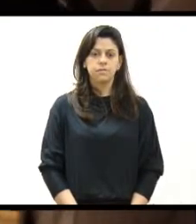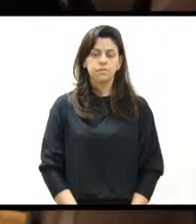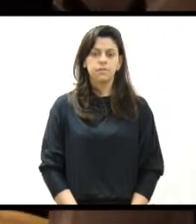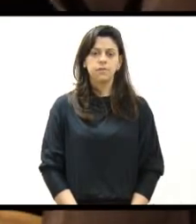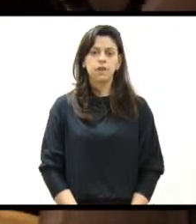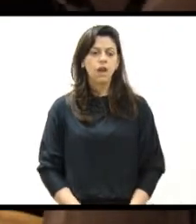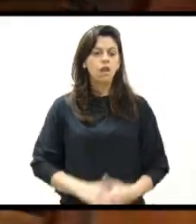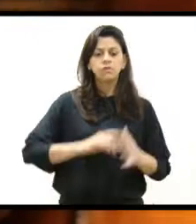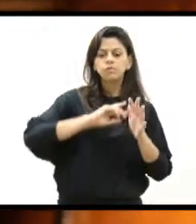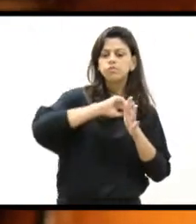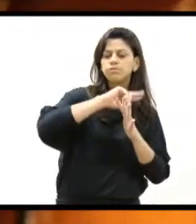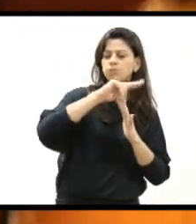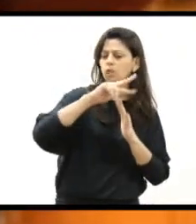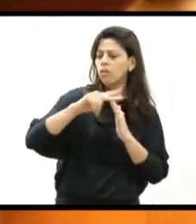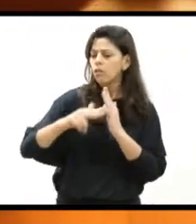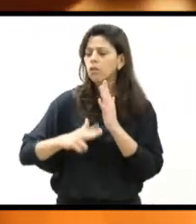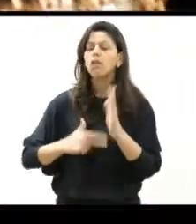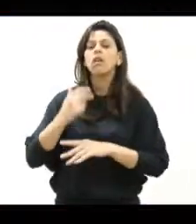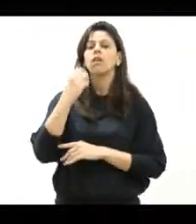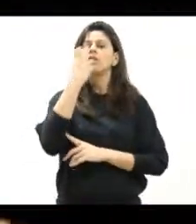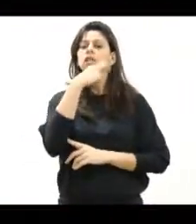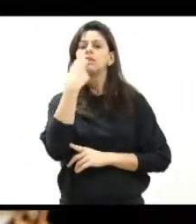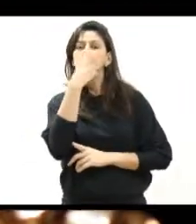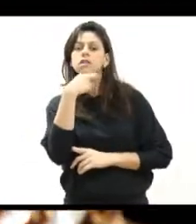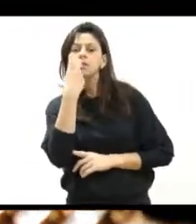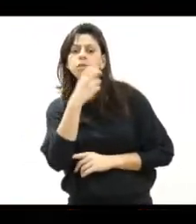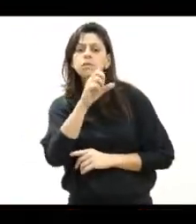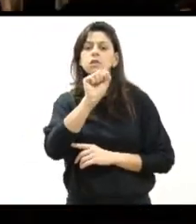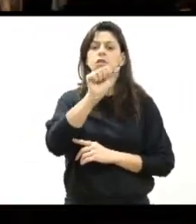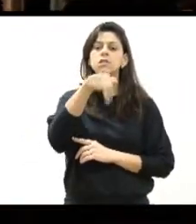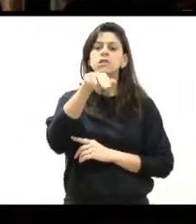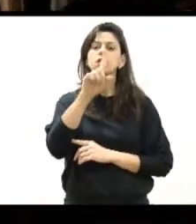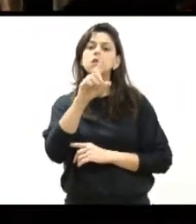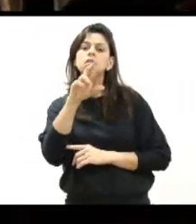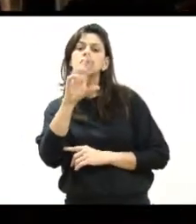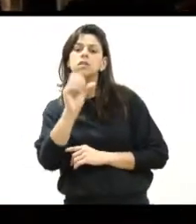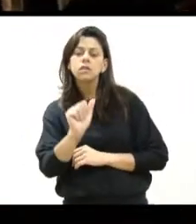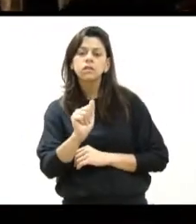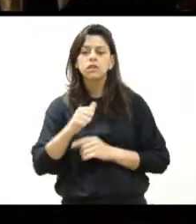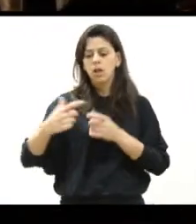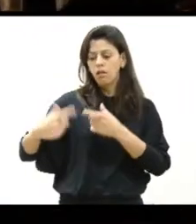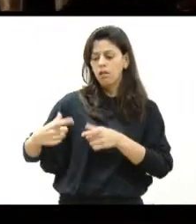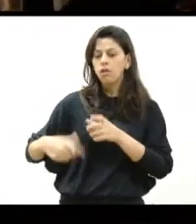A diversidade de estilos musicais com Santa Morena, na praça do bairro Bonfim.